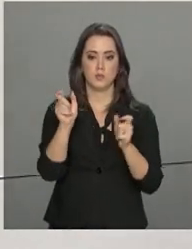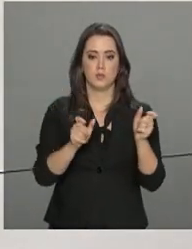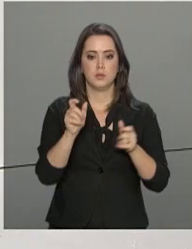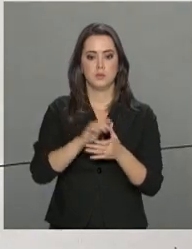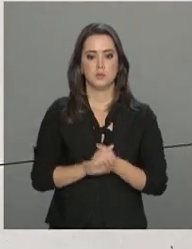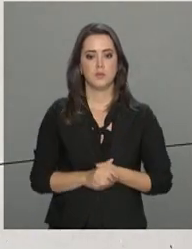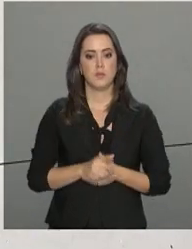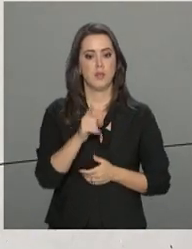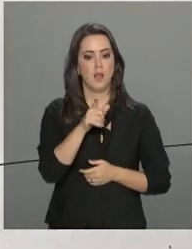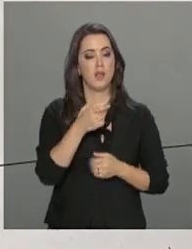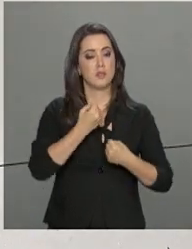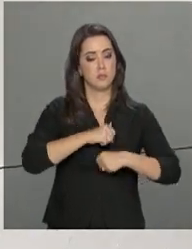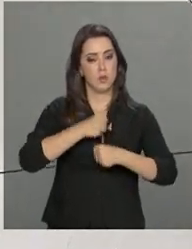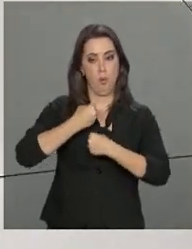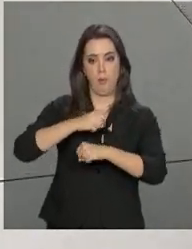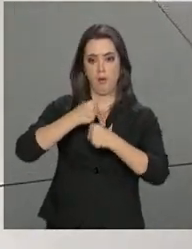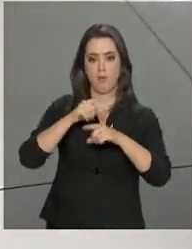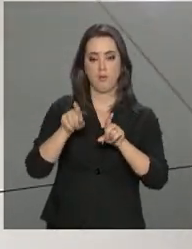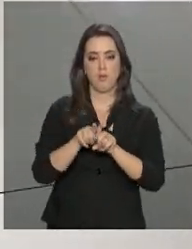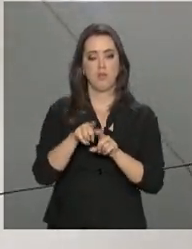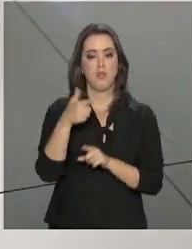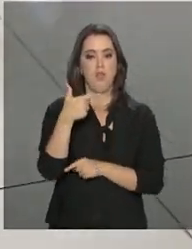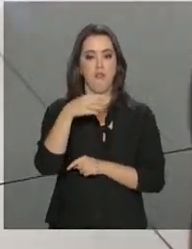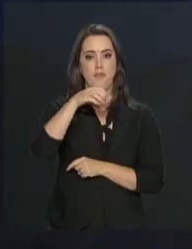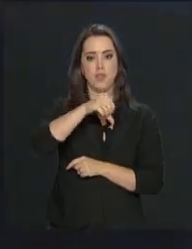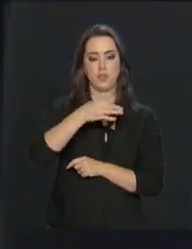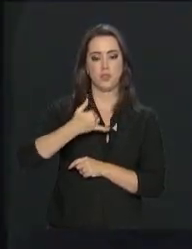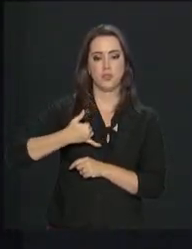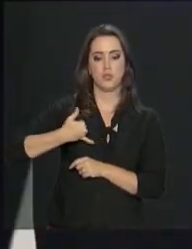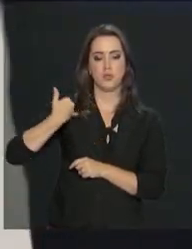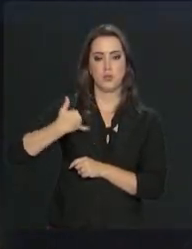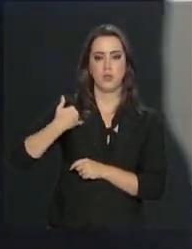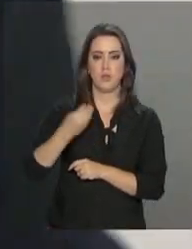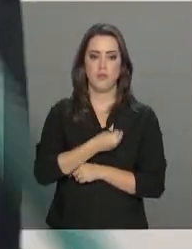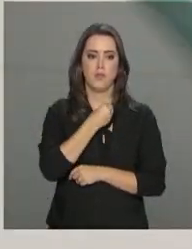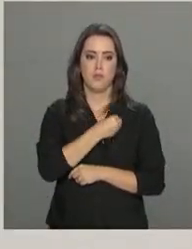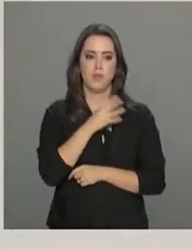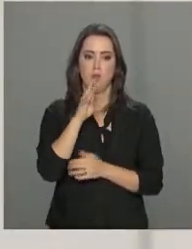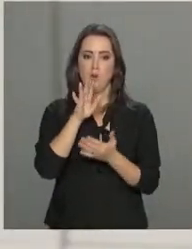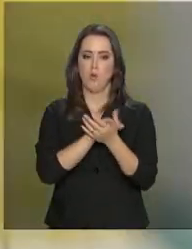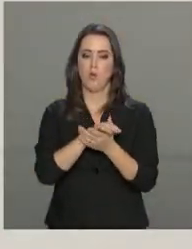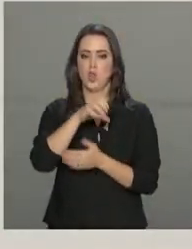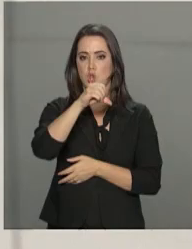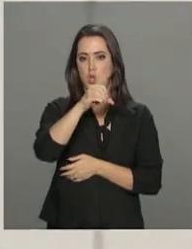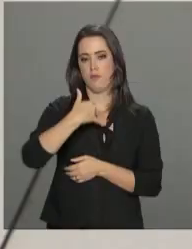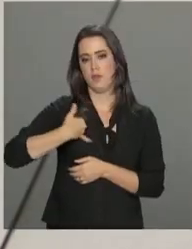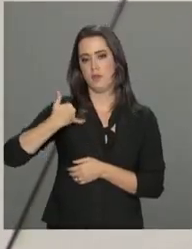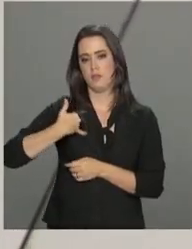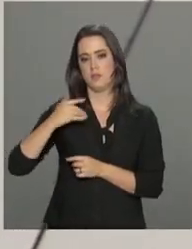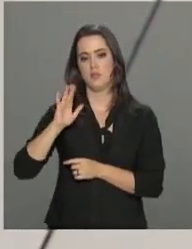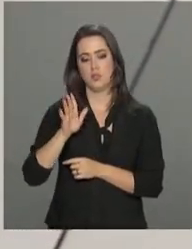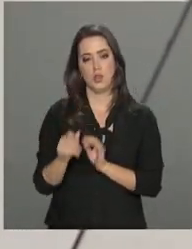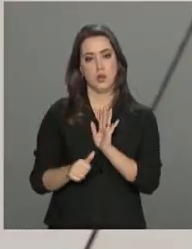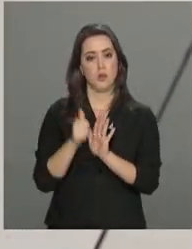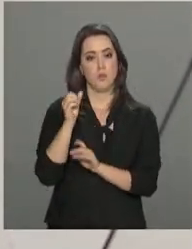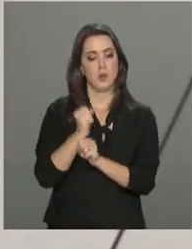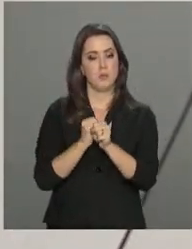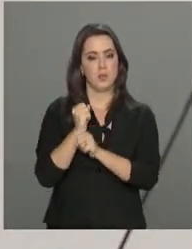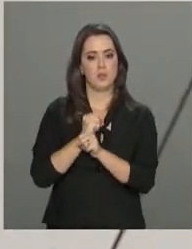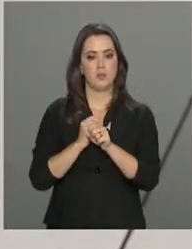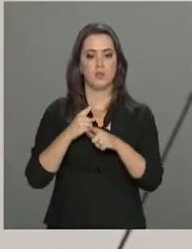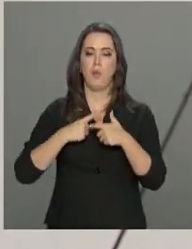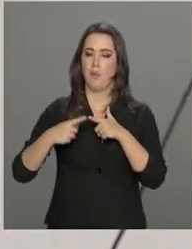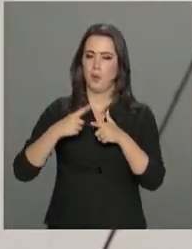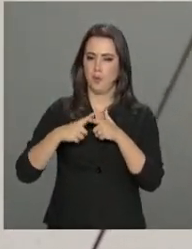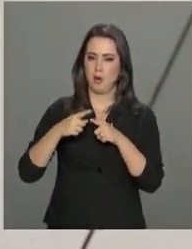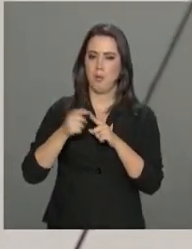Essa auxiliar de serviços gerais de 29 anos viveu com o companheiro por 9 anos. Já no primeiro ano, surgiram as